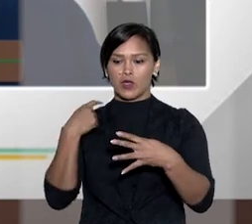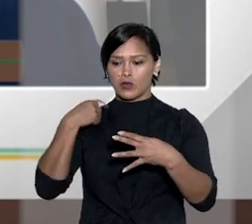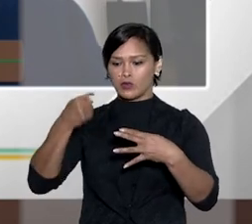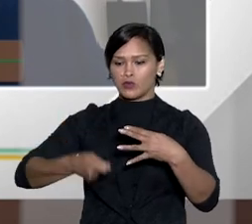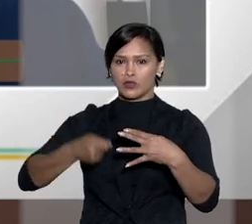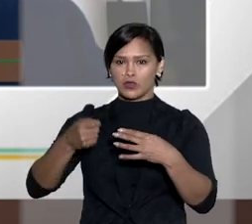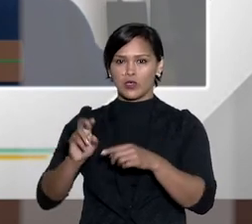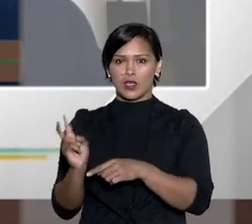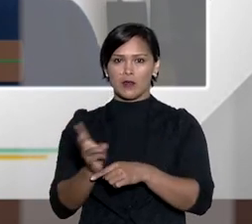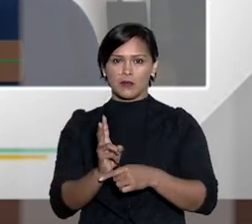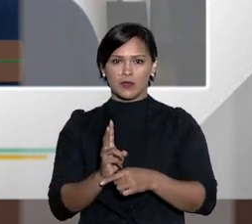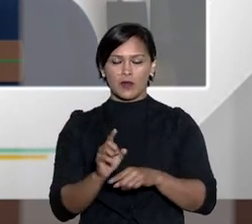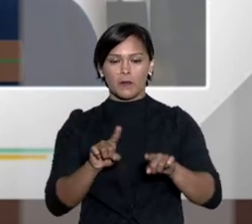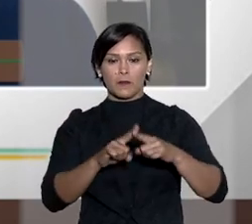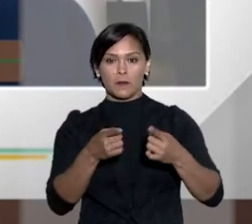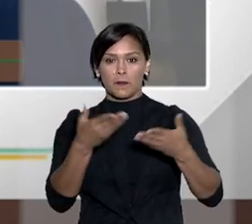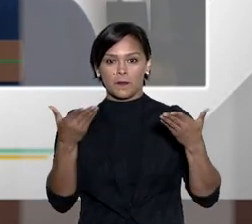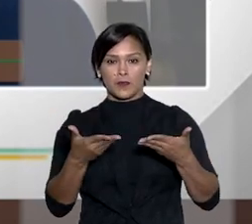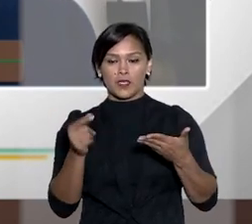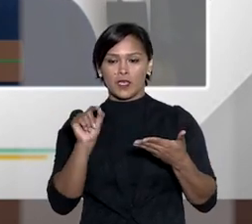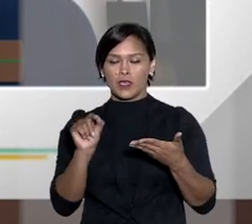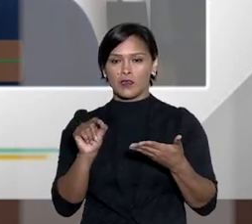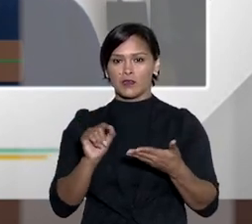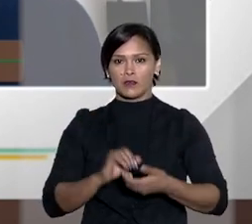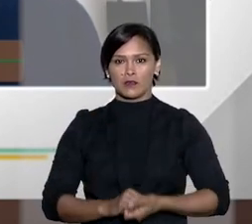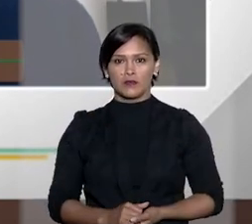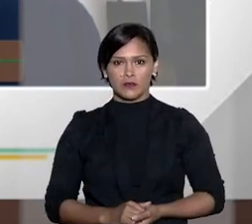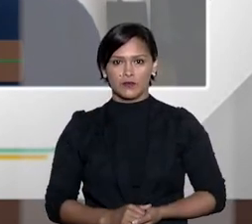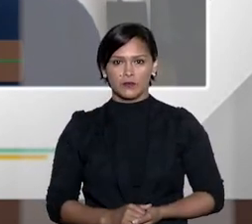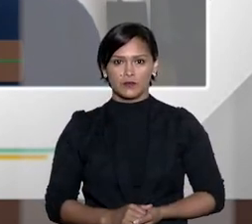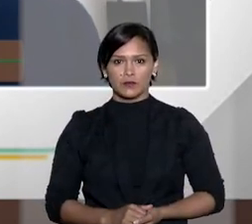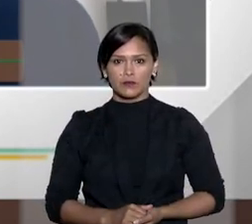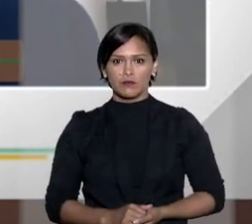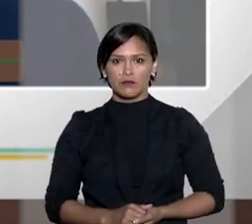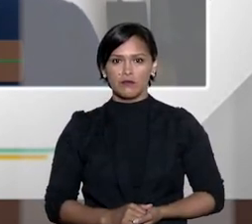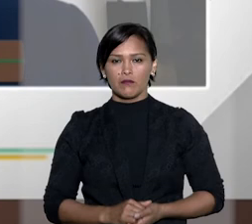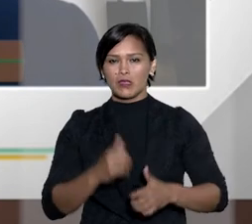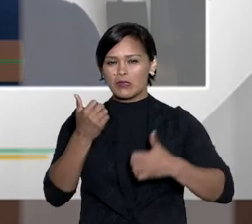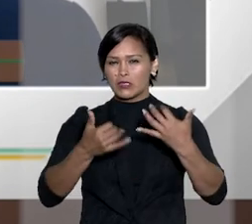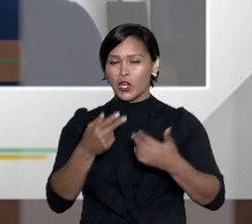acordo ou a instrução do juízo arbitral então